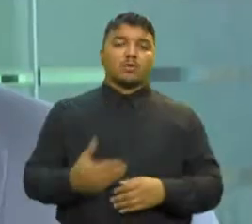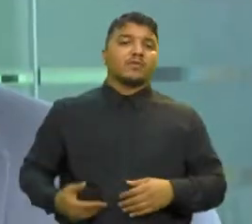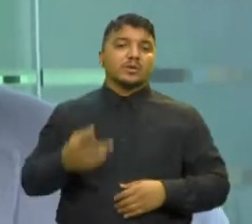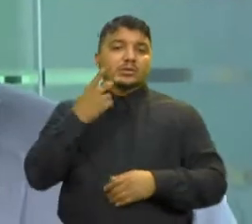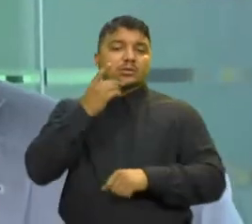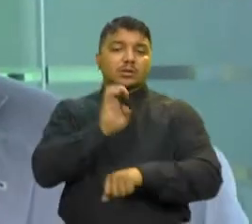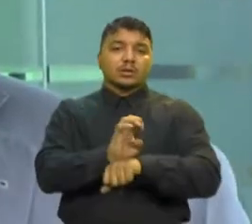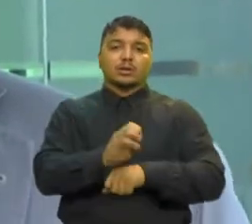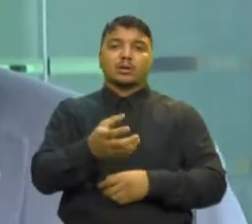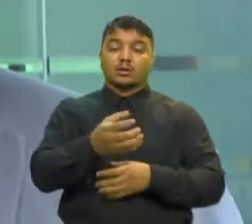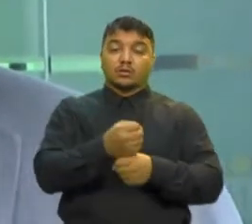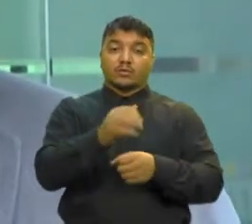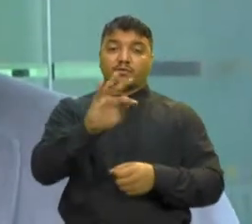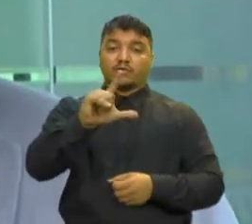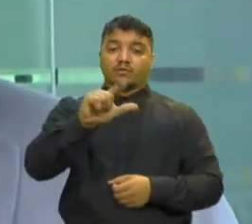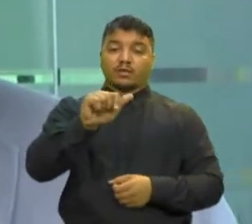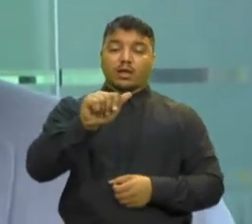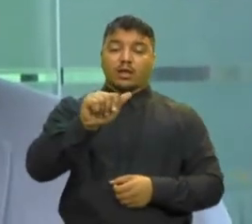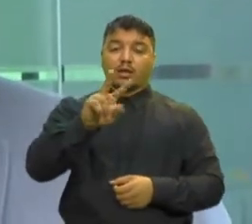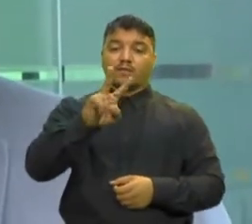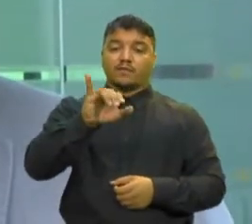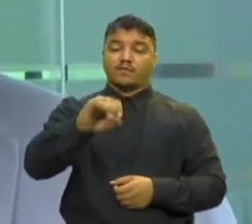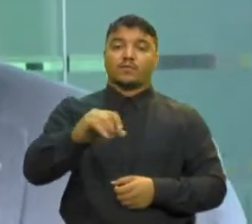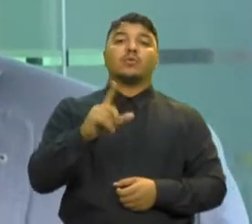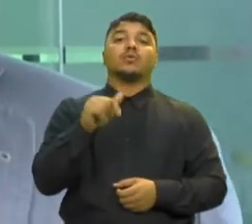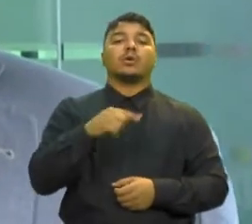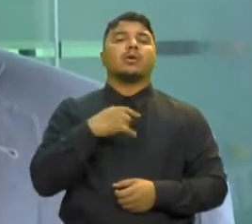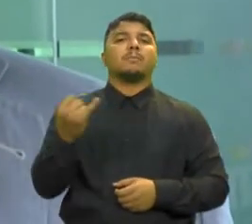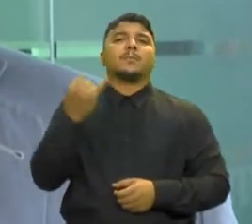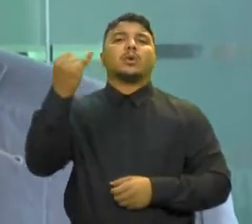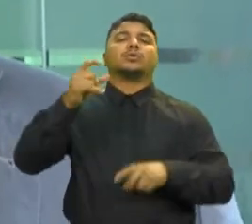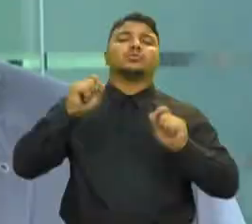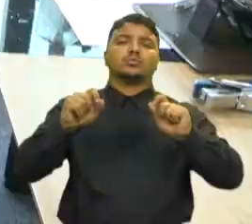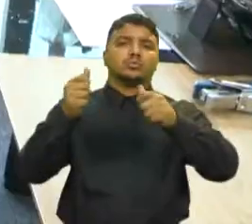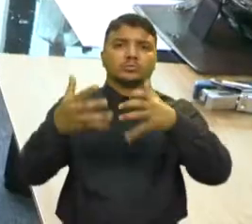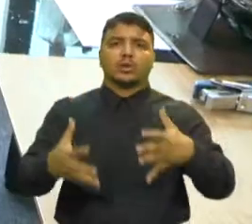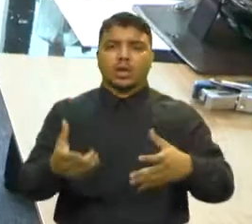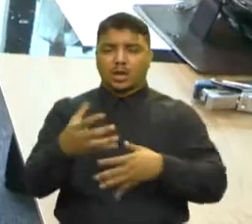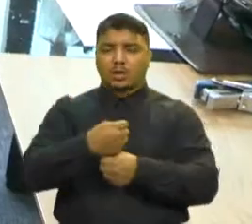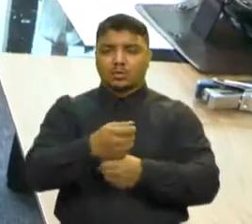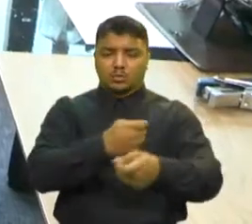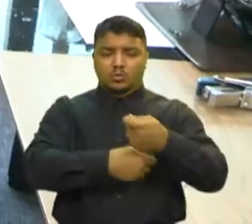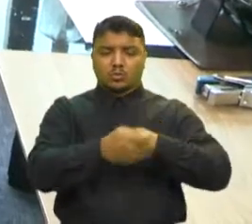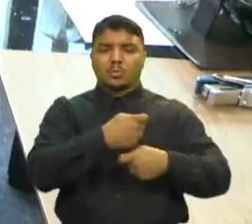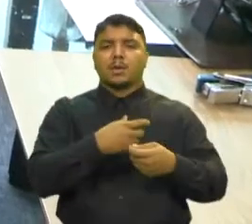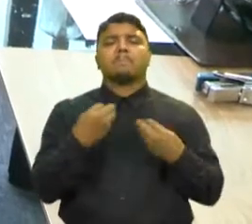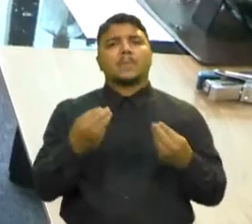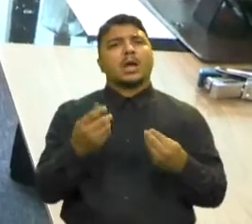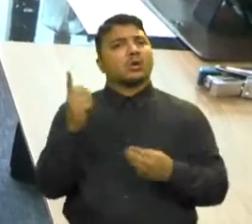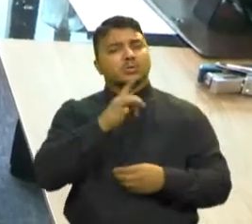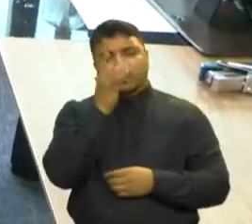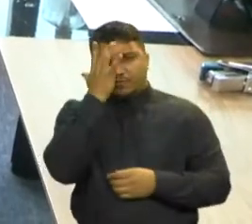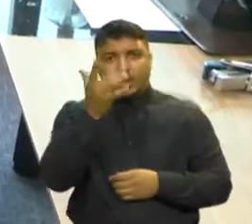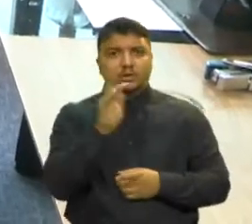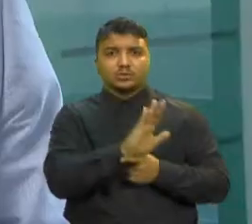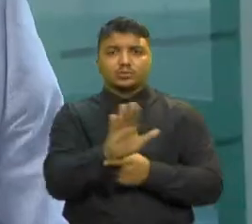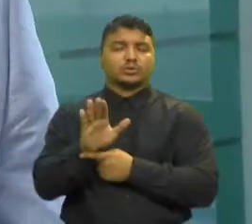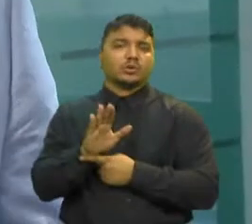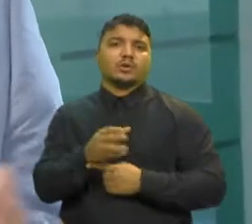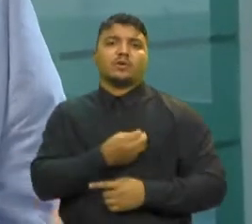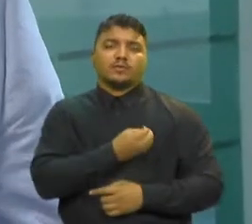O economista Flávio Ataliba ressalta a importância de levar a economia para facilitar a vida das pessoas